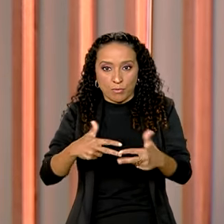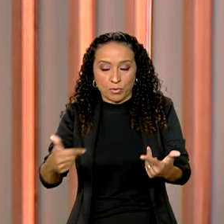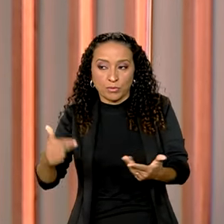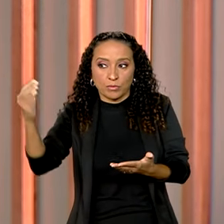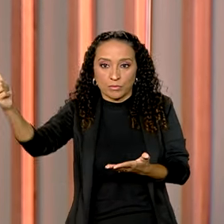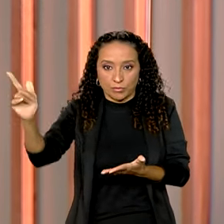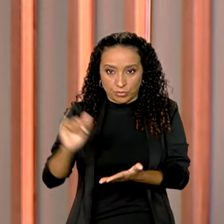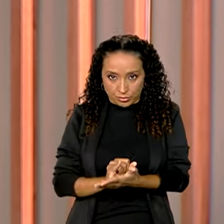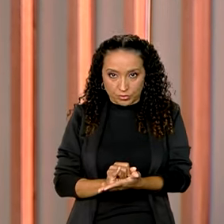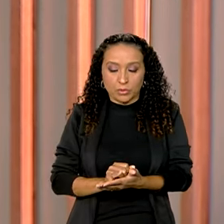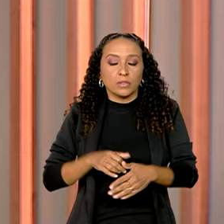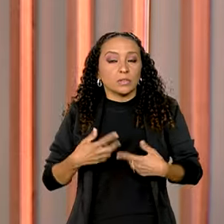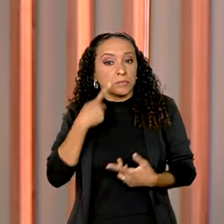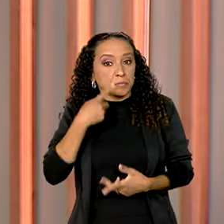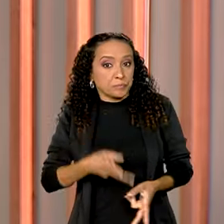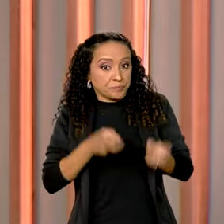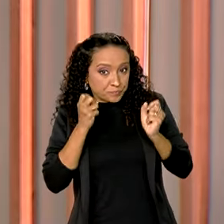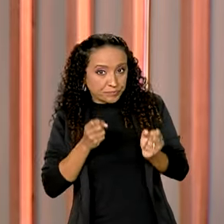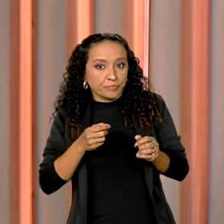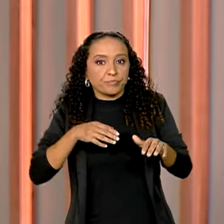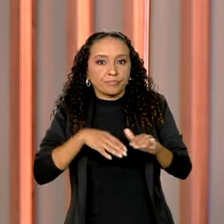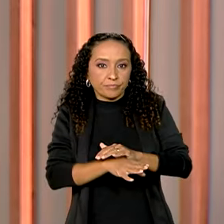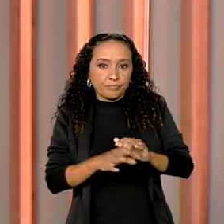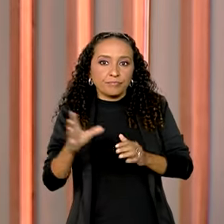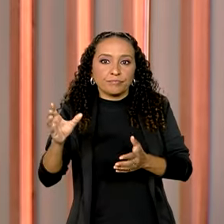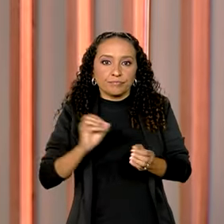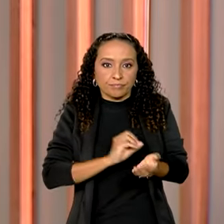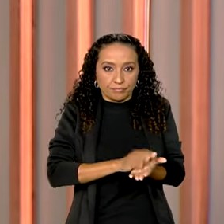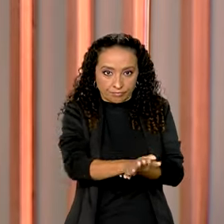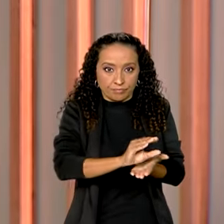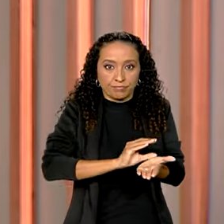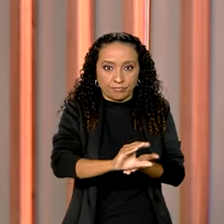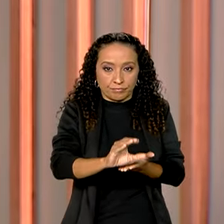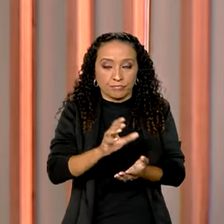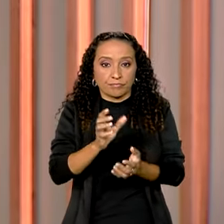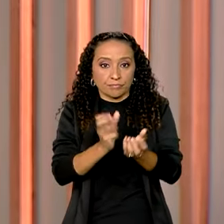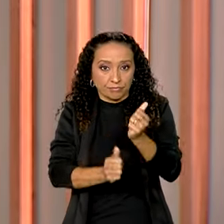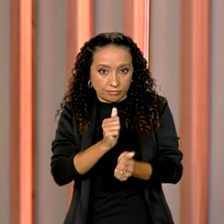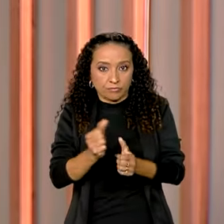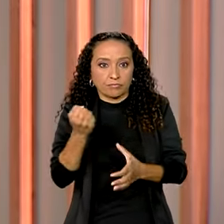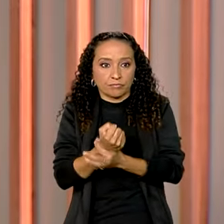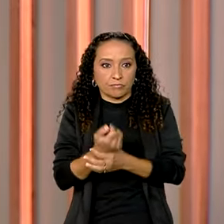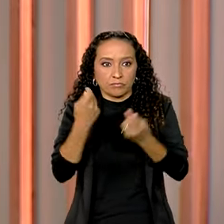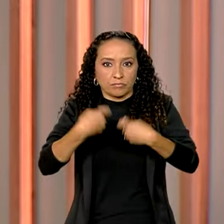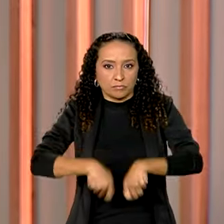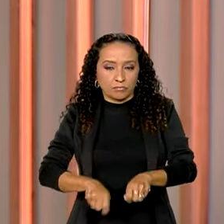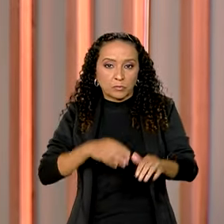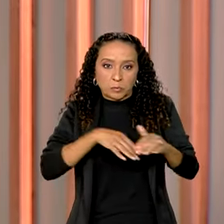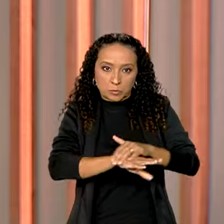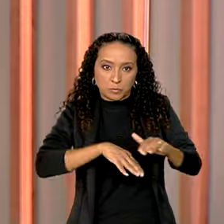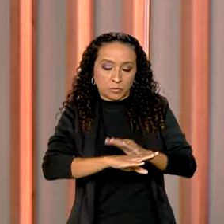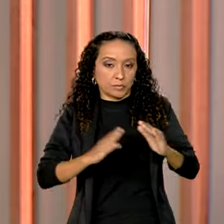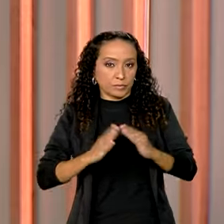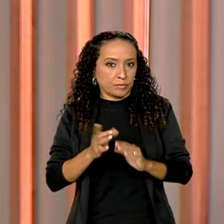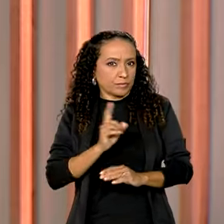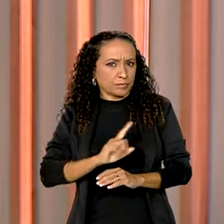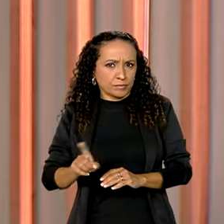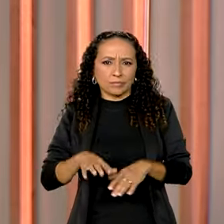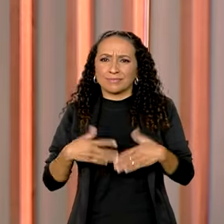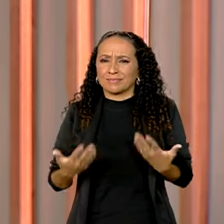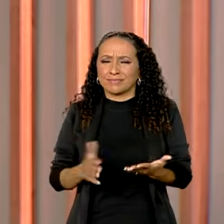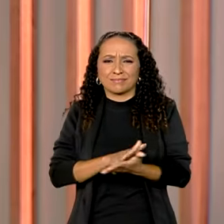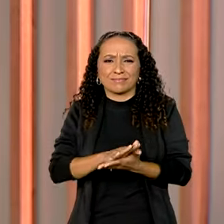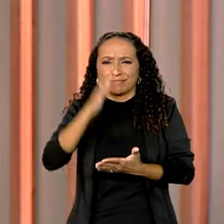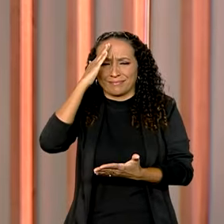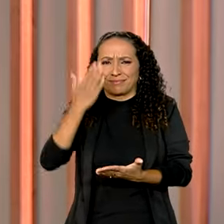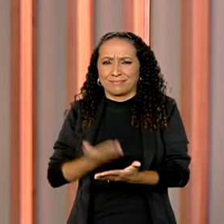Pois é, você viu aí que o abastecimento de arroz está sendo garantido. Não é preciso fazer estoques em casa. Então, nada